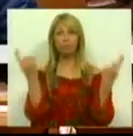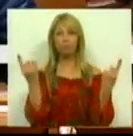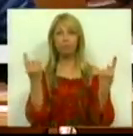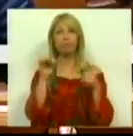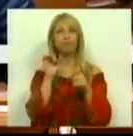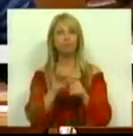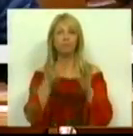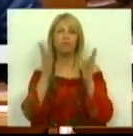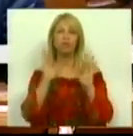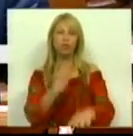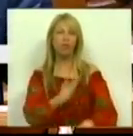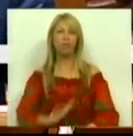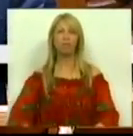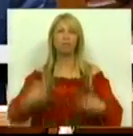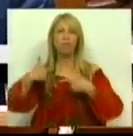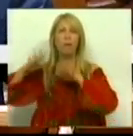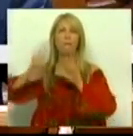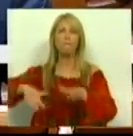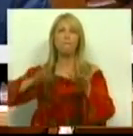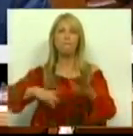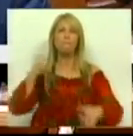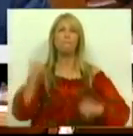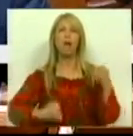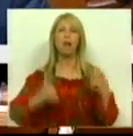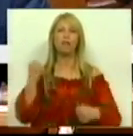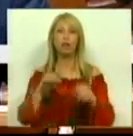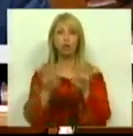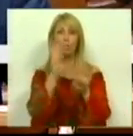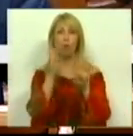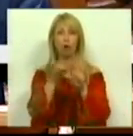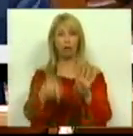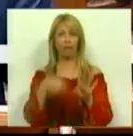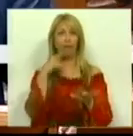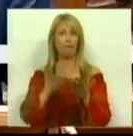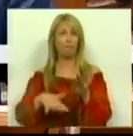sua já tradicional manifestação à porta deste Parlamento.